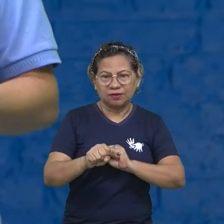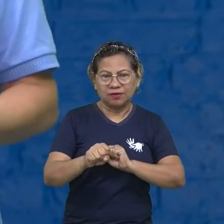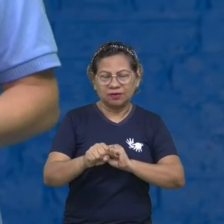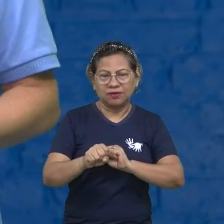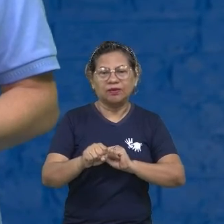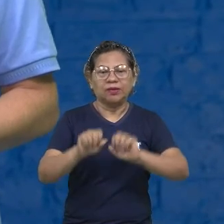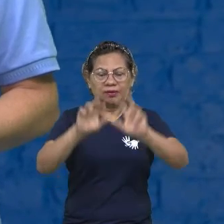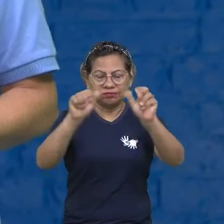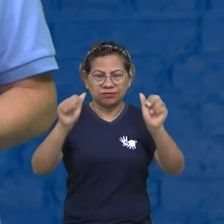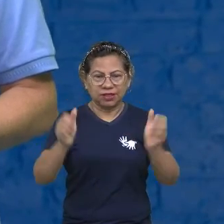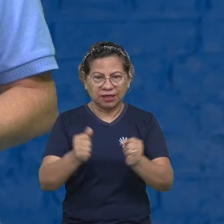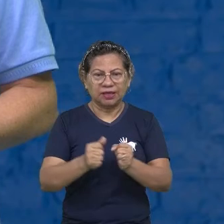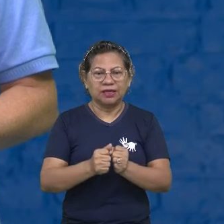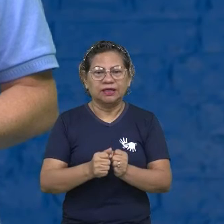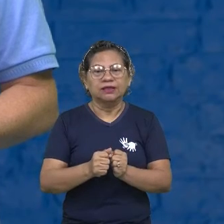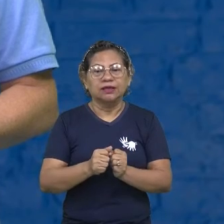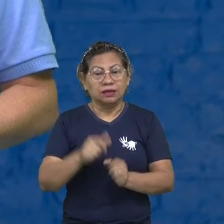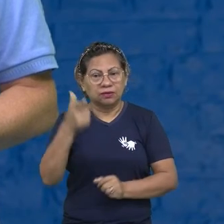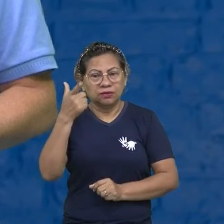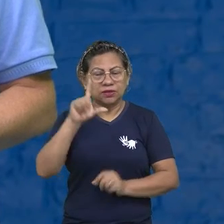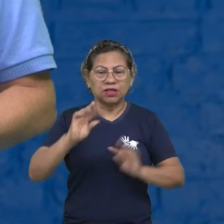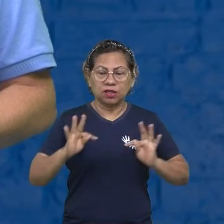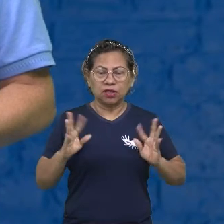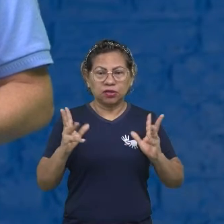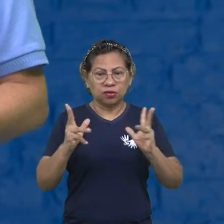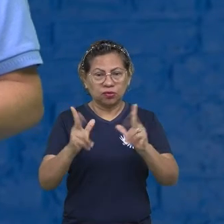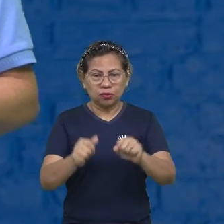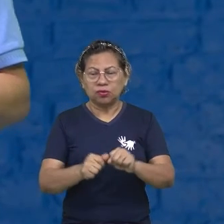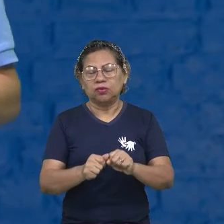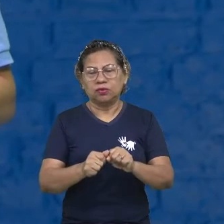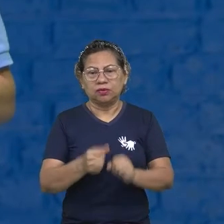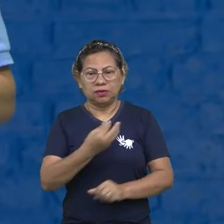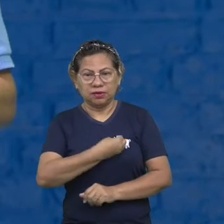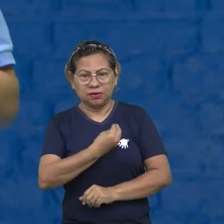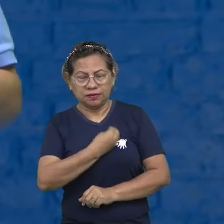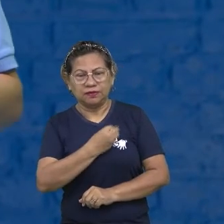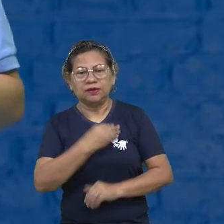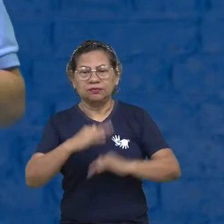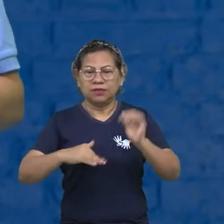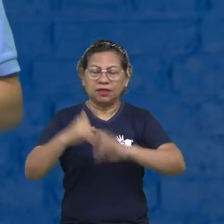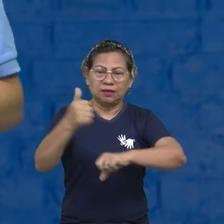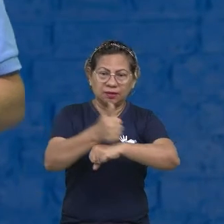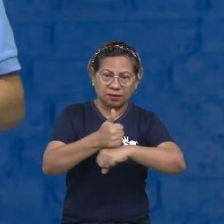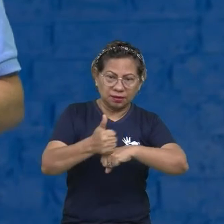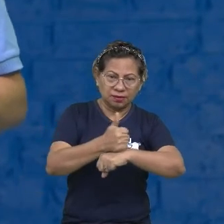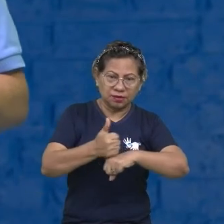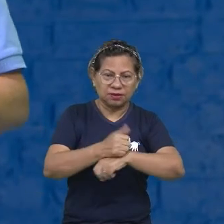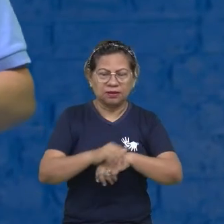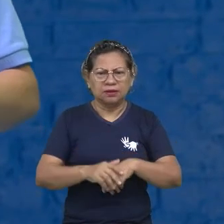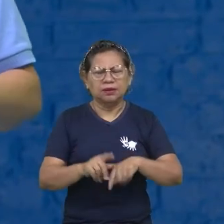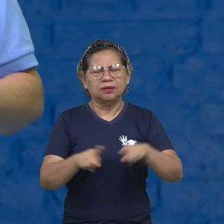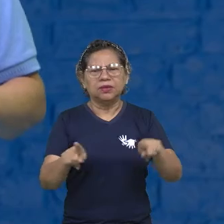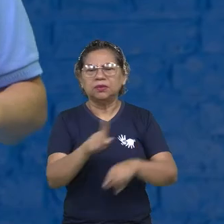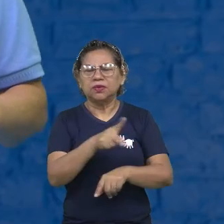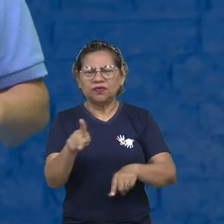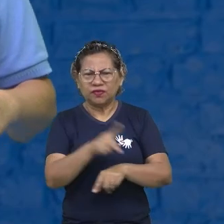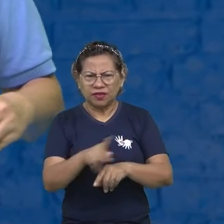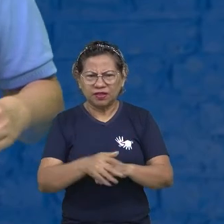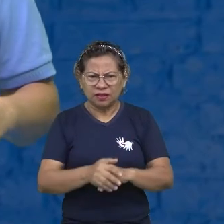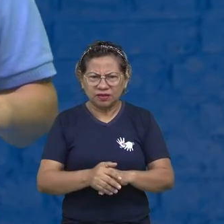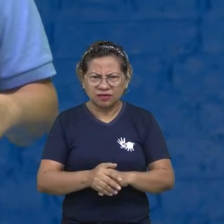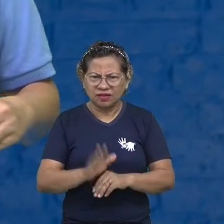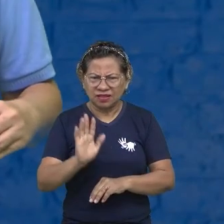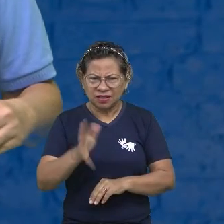objetivos profissionais. Certo? Então, professora, mas arte? Sim. A arte envolve